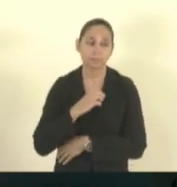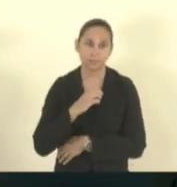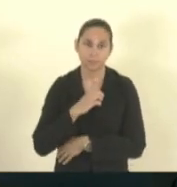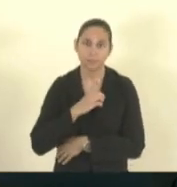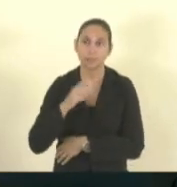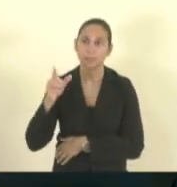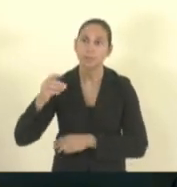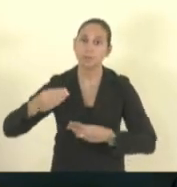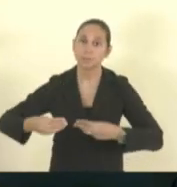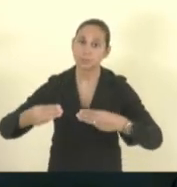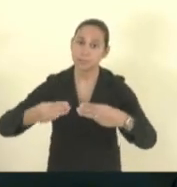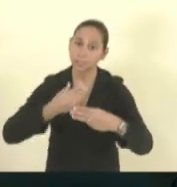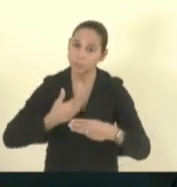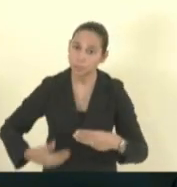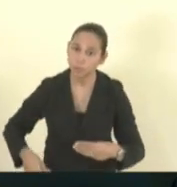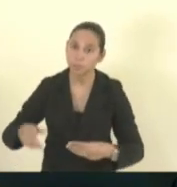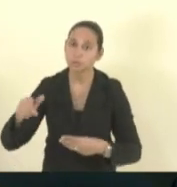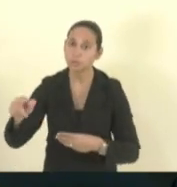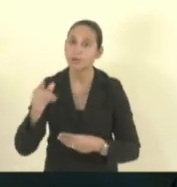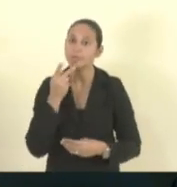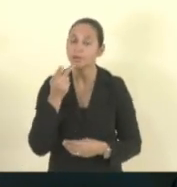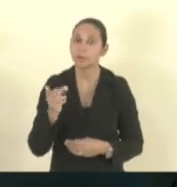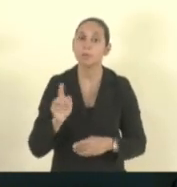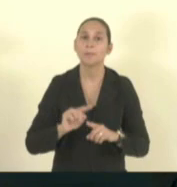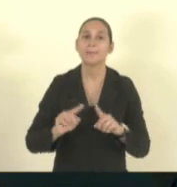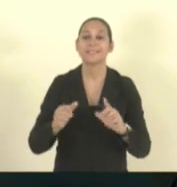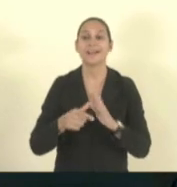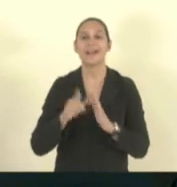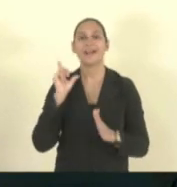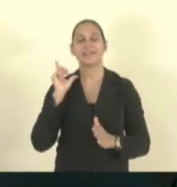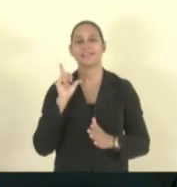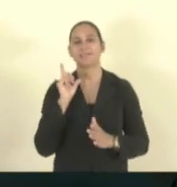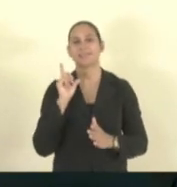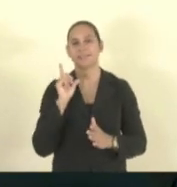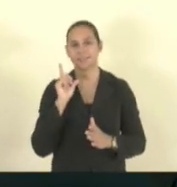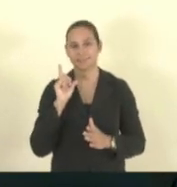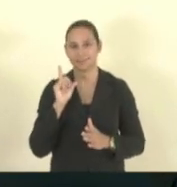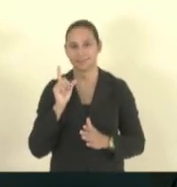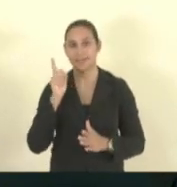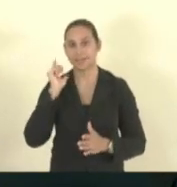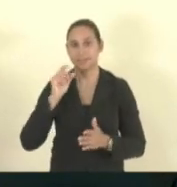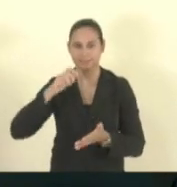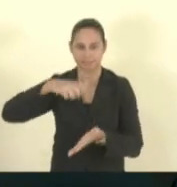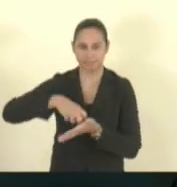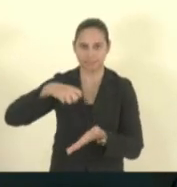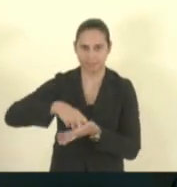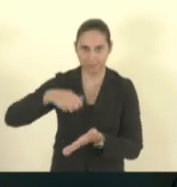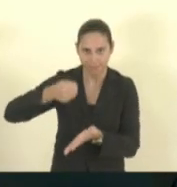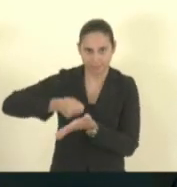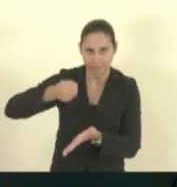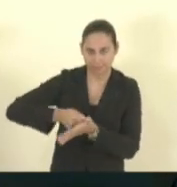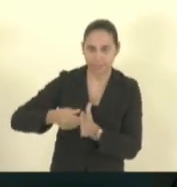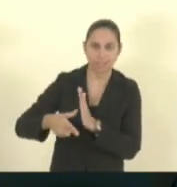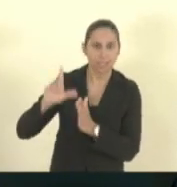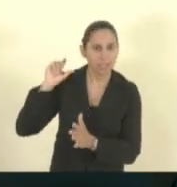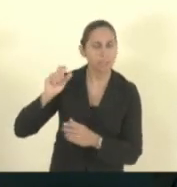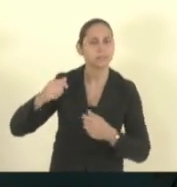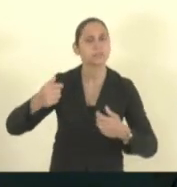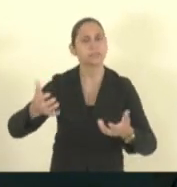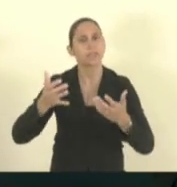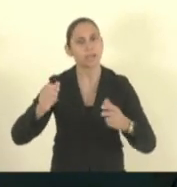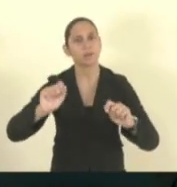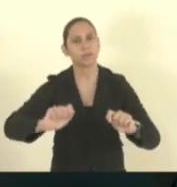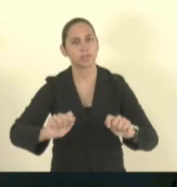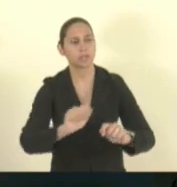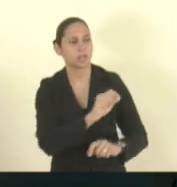ouviu aqui mas o ideal é que a gente consiga antes de chegar a punição que a gente consiga resolver de fato que as crianças aprendam que a gente tem